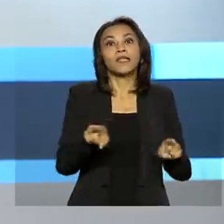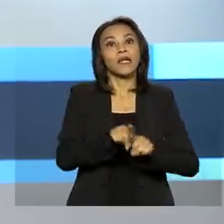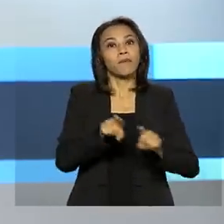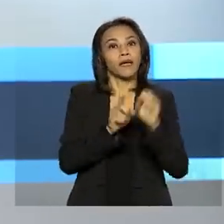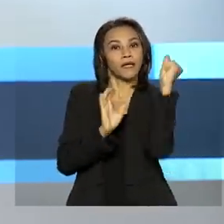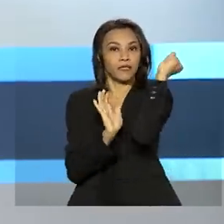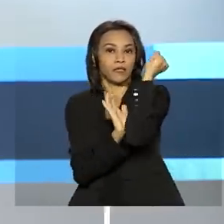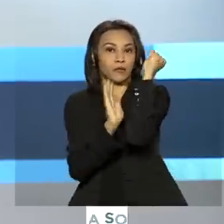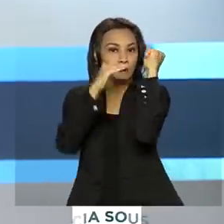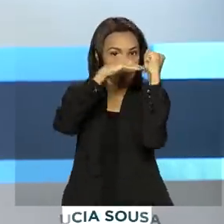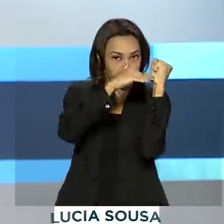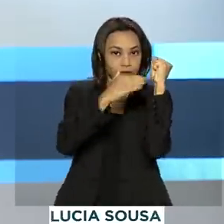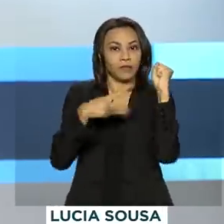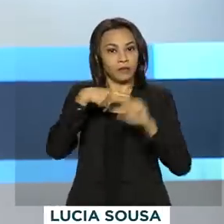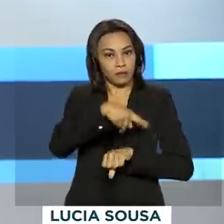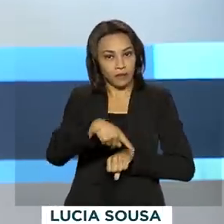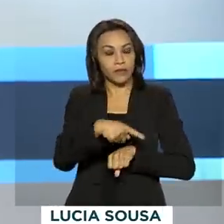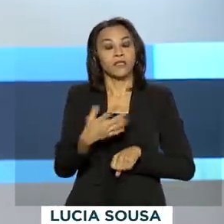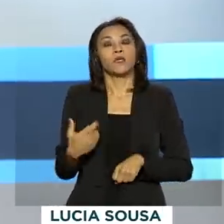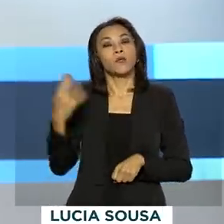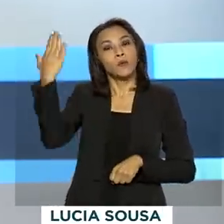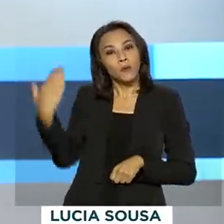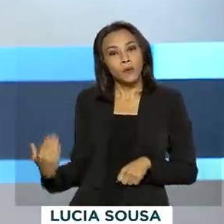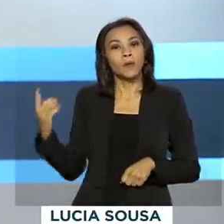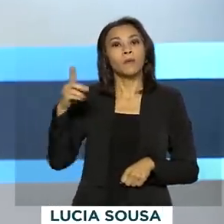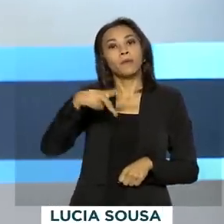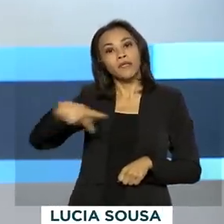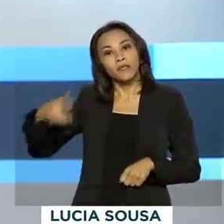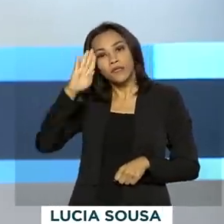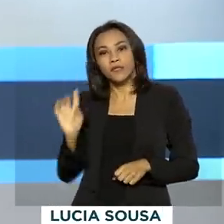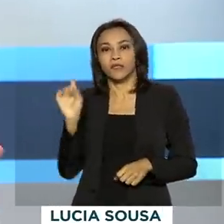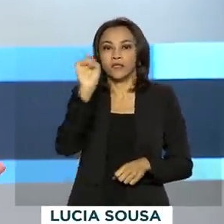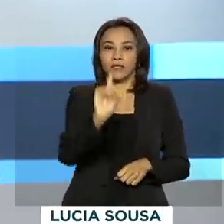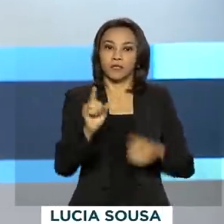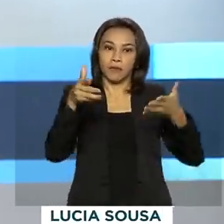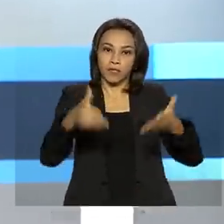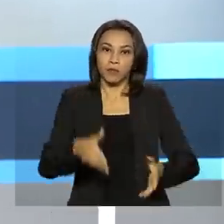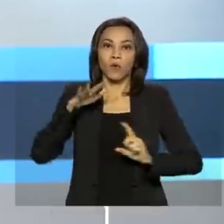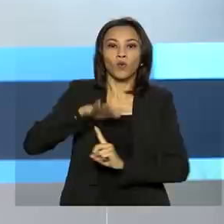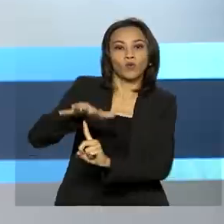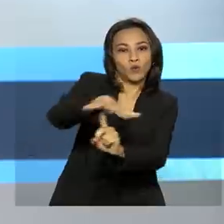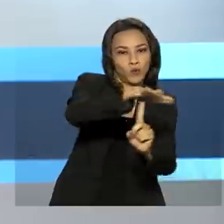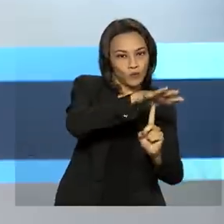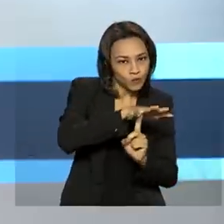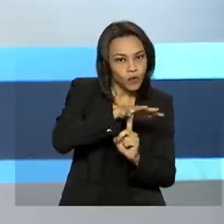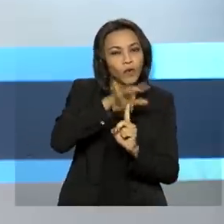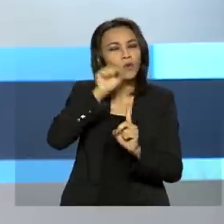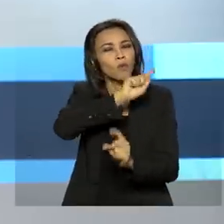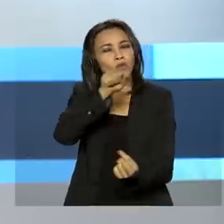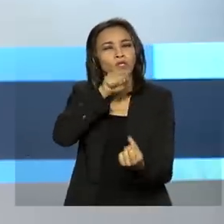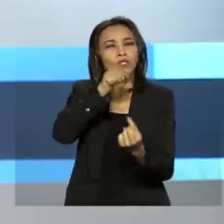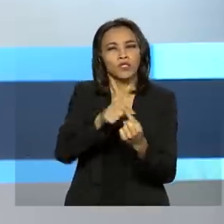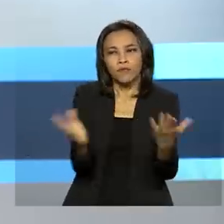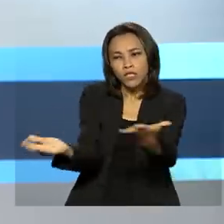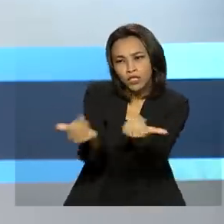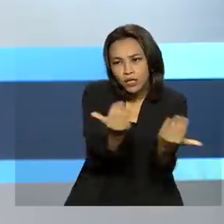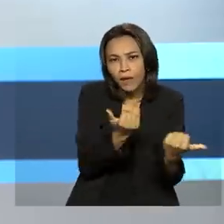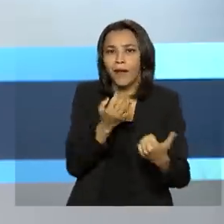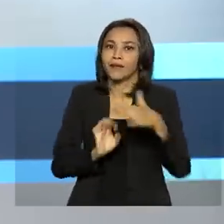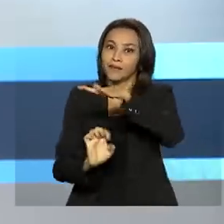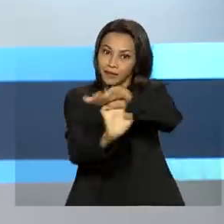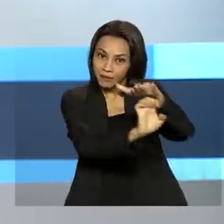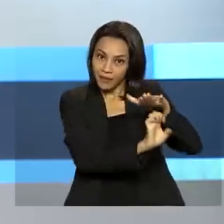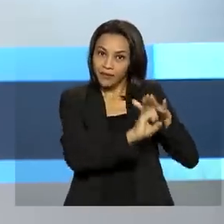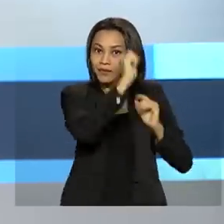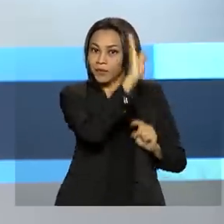o presidente Jair Bolsonaro participou da abertura do Fórum Investe em Brasil, evento que busca atrair investidores para o Brasil e